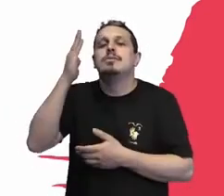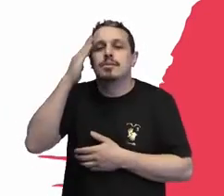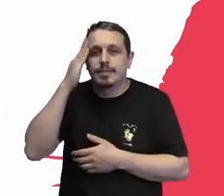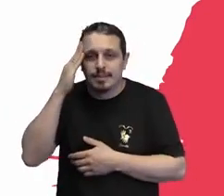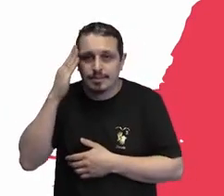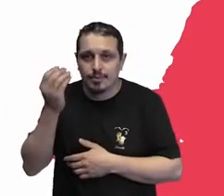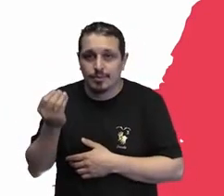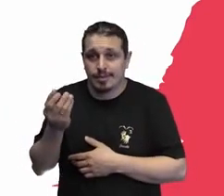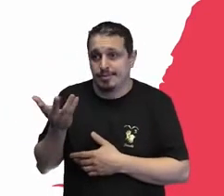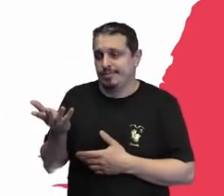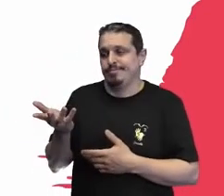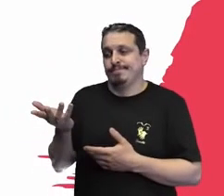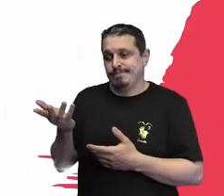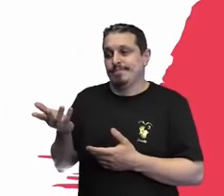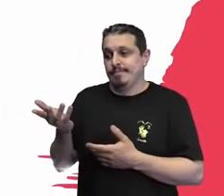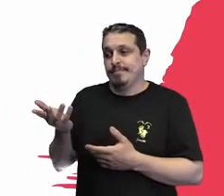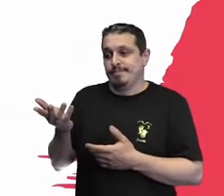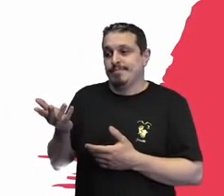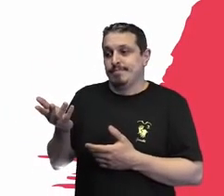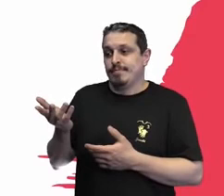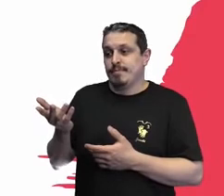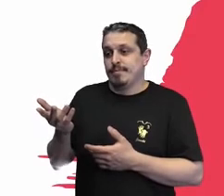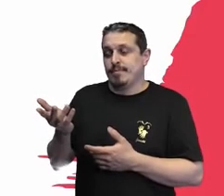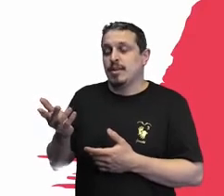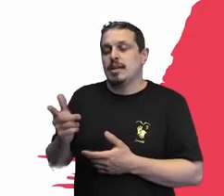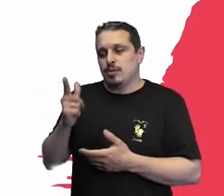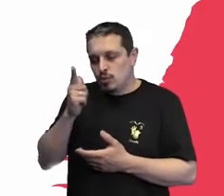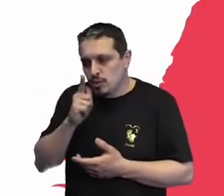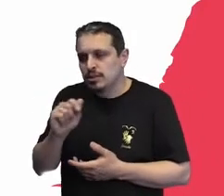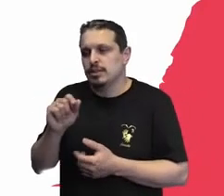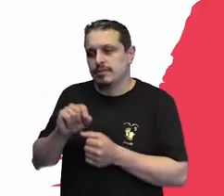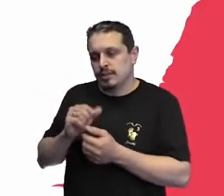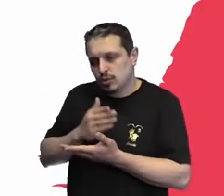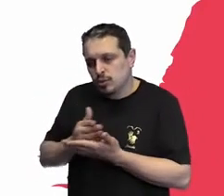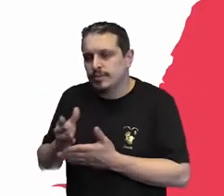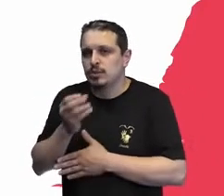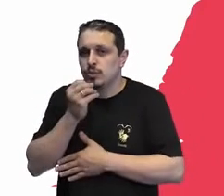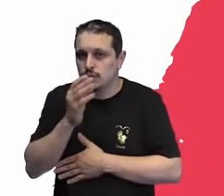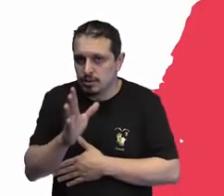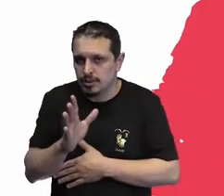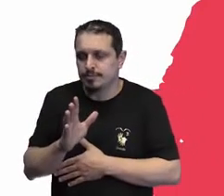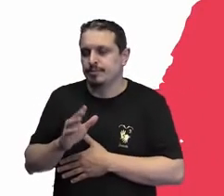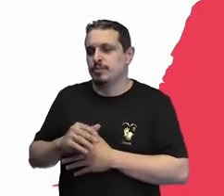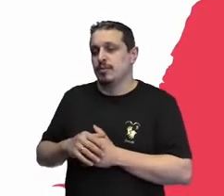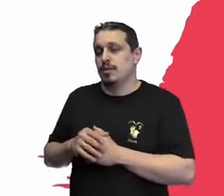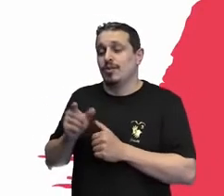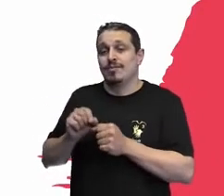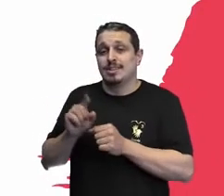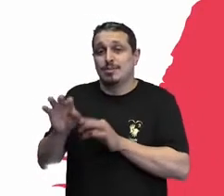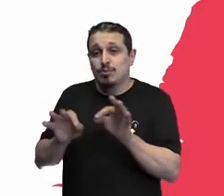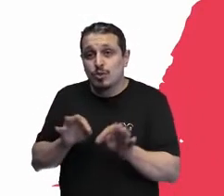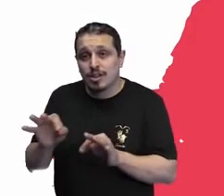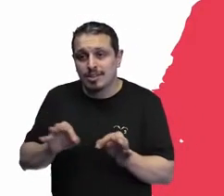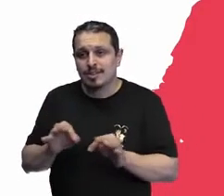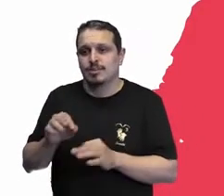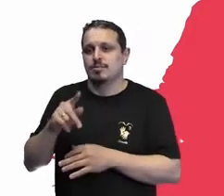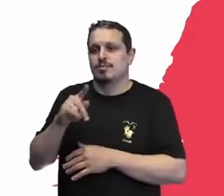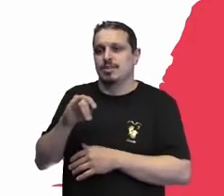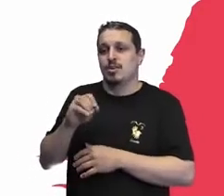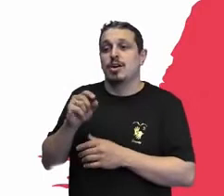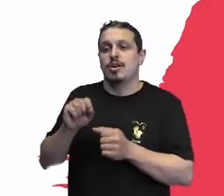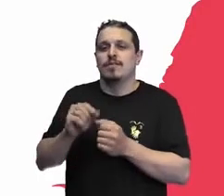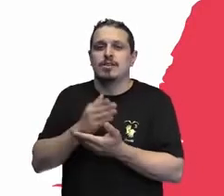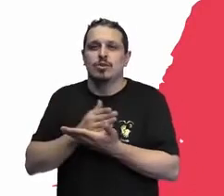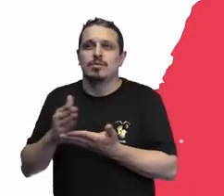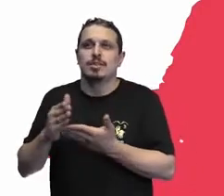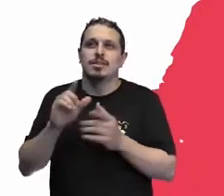foi daí para frente que a gente passa a contar agora a decisão de fazer o projeto piloto. Então, mais um slide. Vamos ouvir,